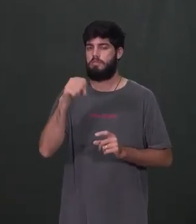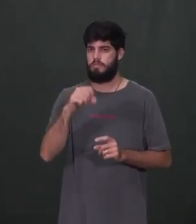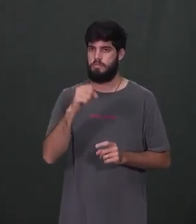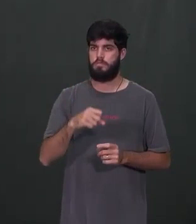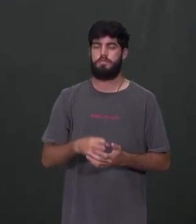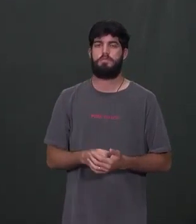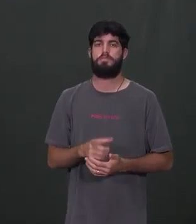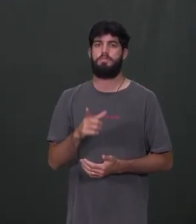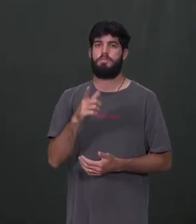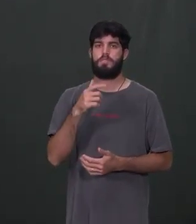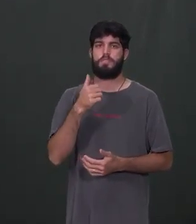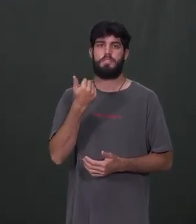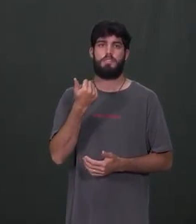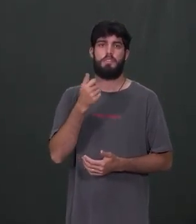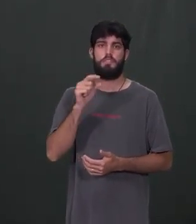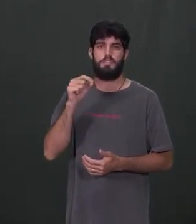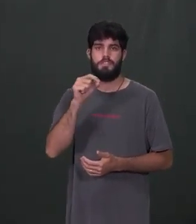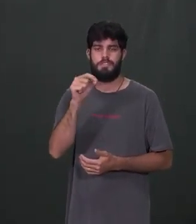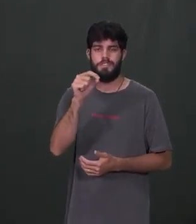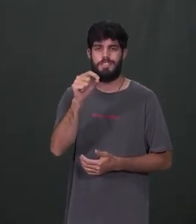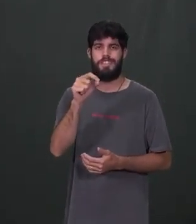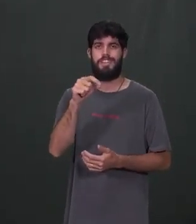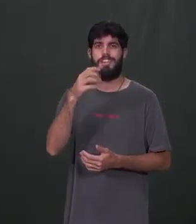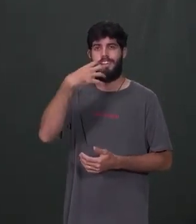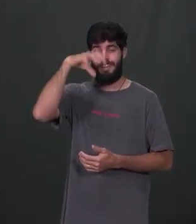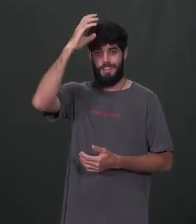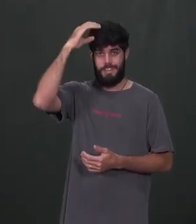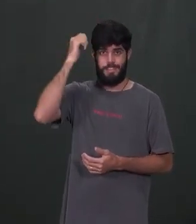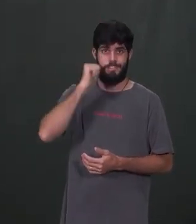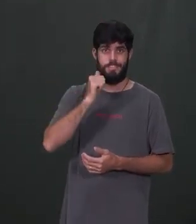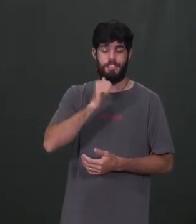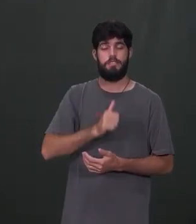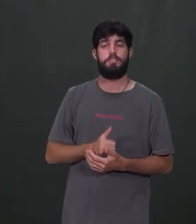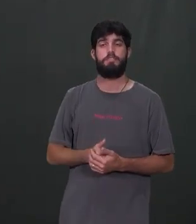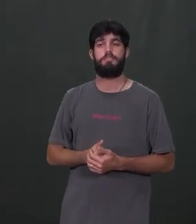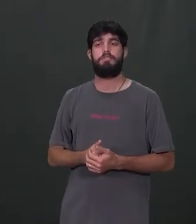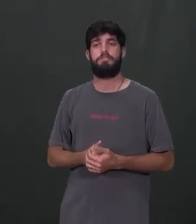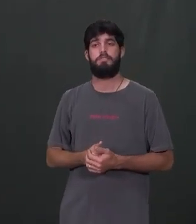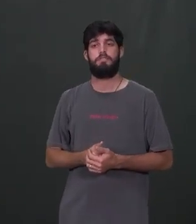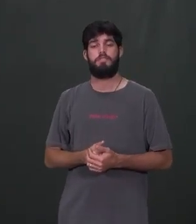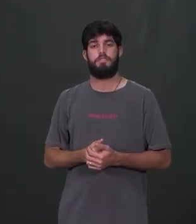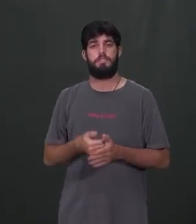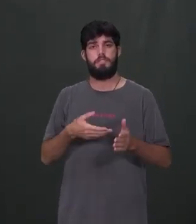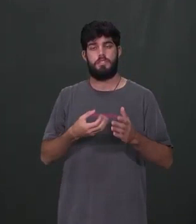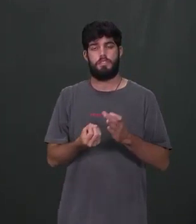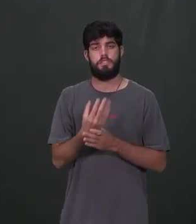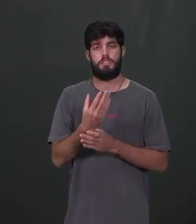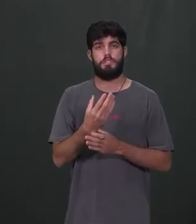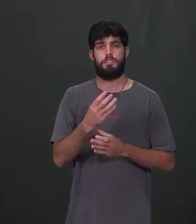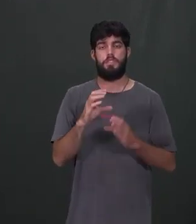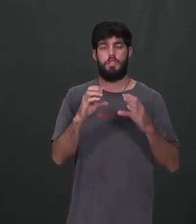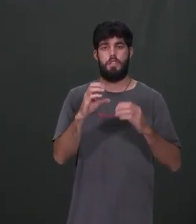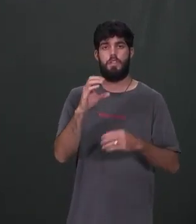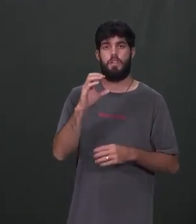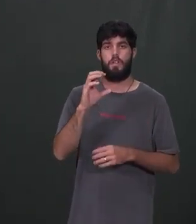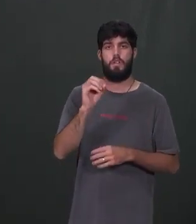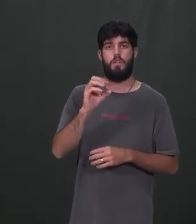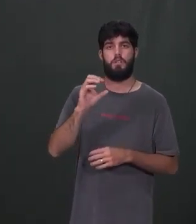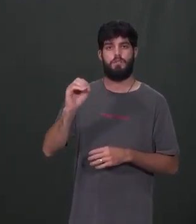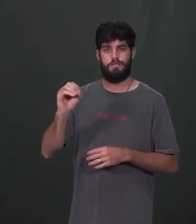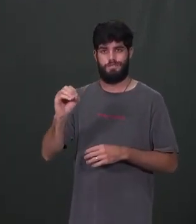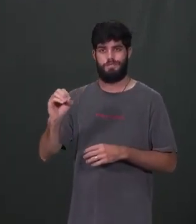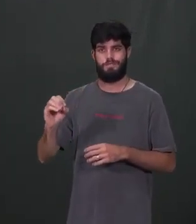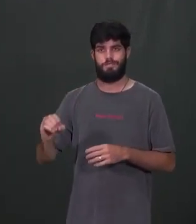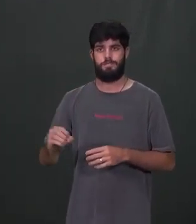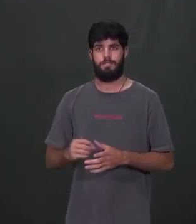só, eu tenho aqui a rainha, a abelha rainha, a que faz a reprodução ali na colmeia. Ela produz seus óvulos. Repare que apenas